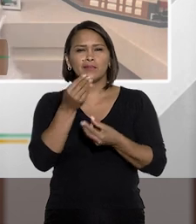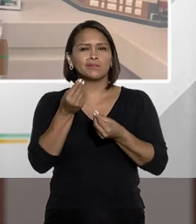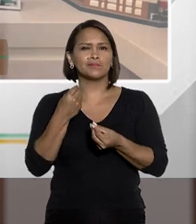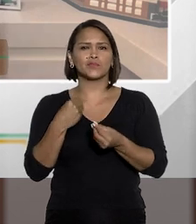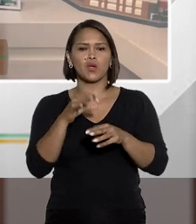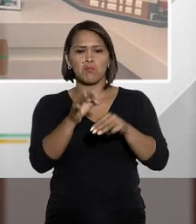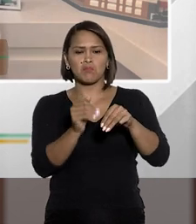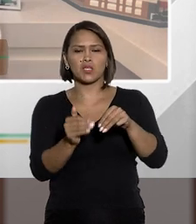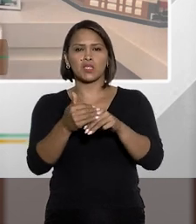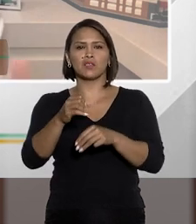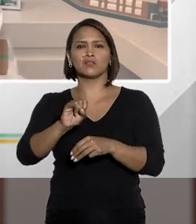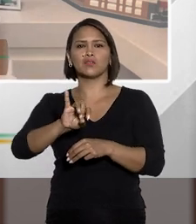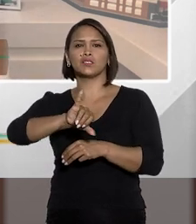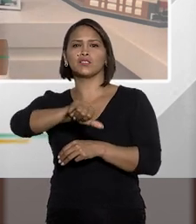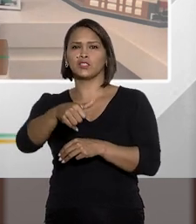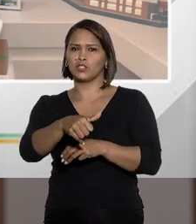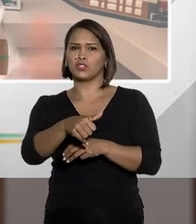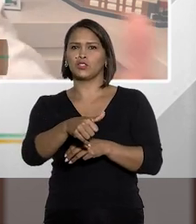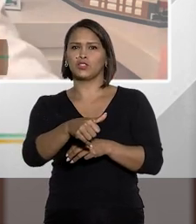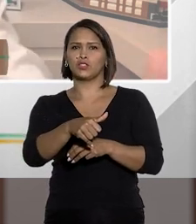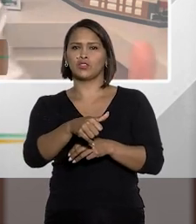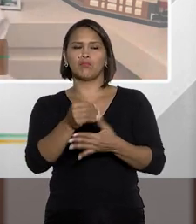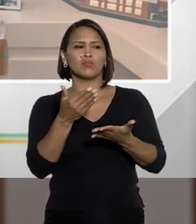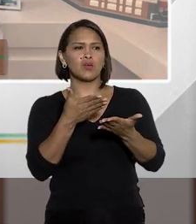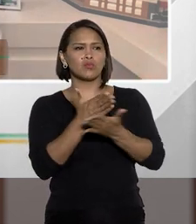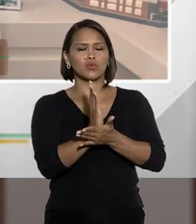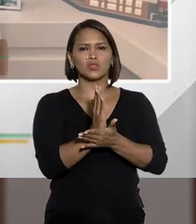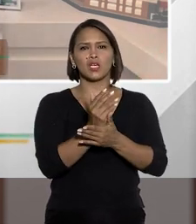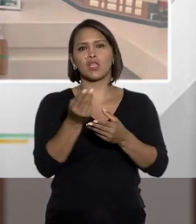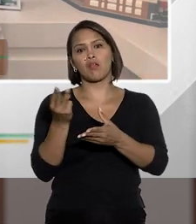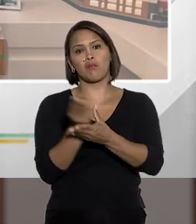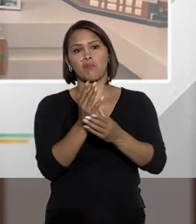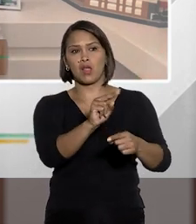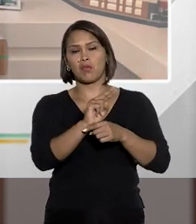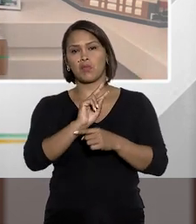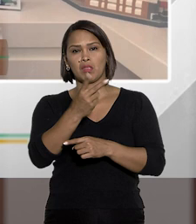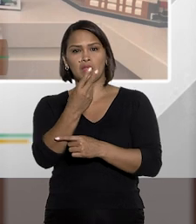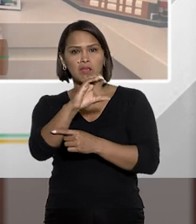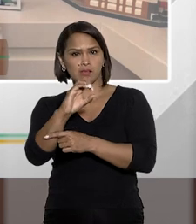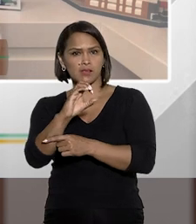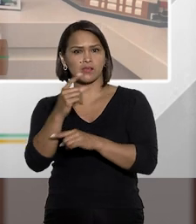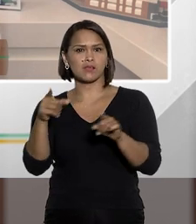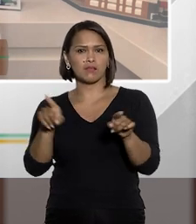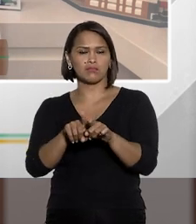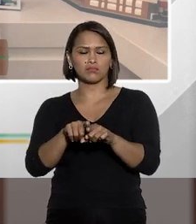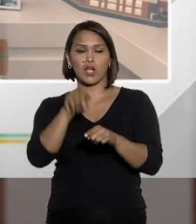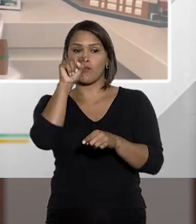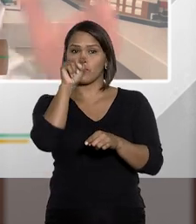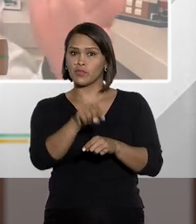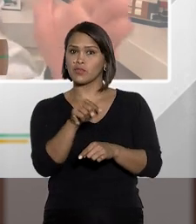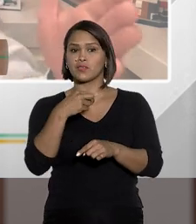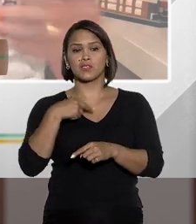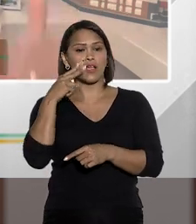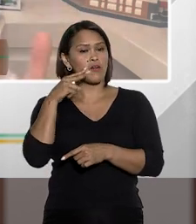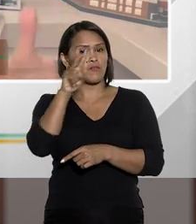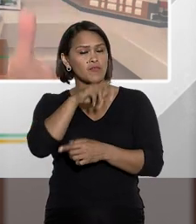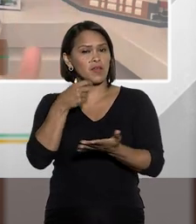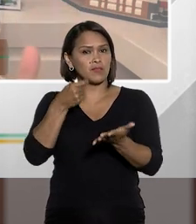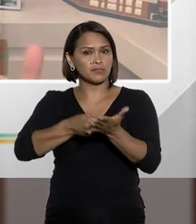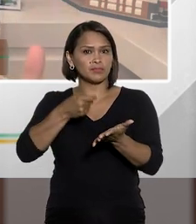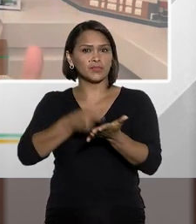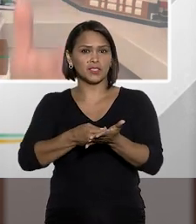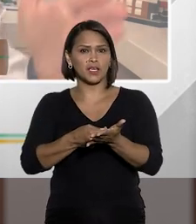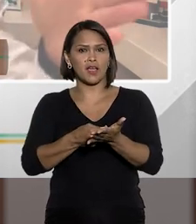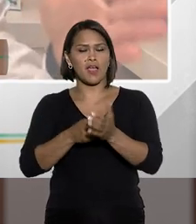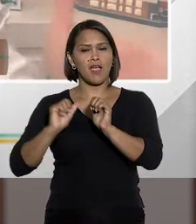quando, por exemplo, o ministro do STJ deixa de conceder uma liminar em habeas corpus, Fátima, você se vê